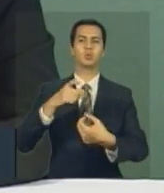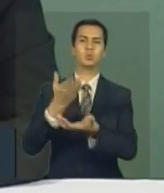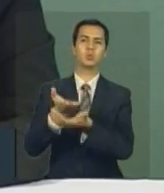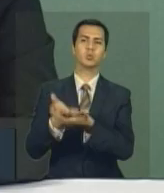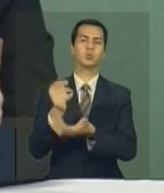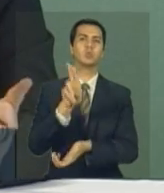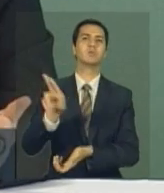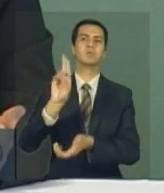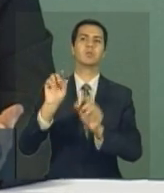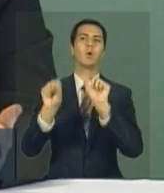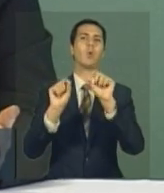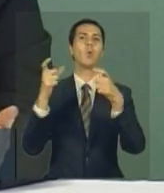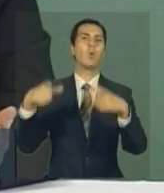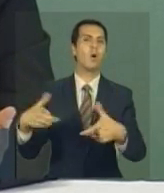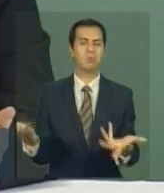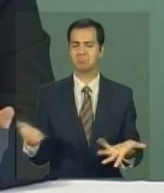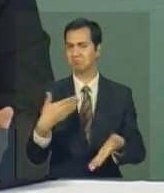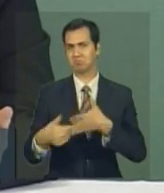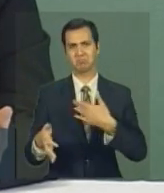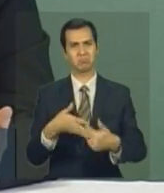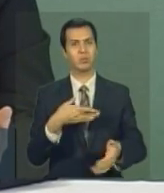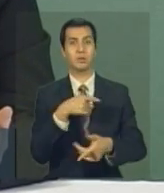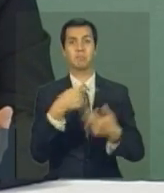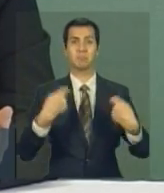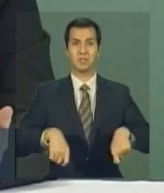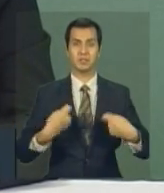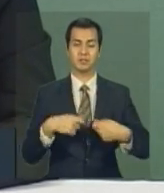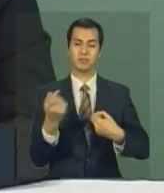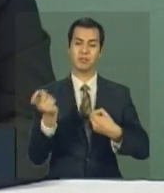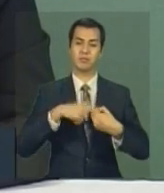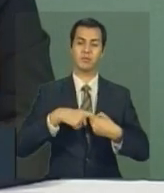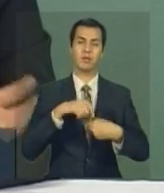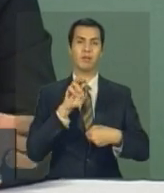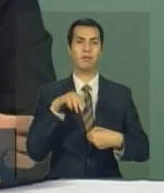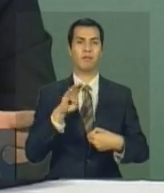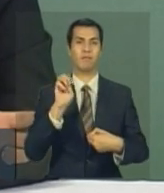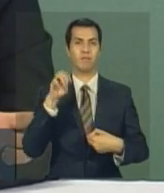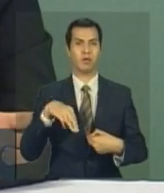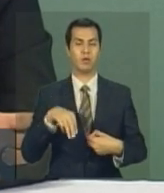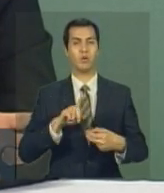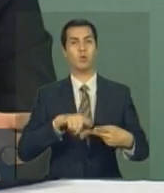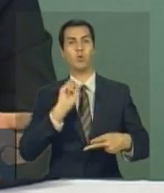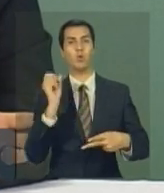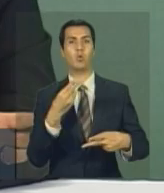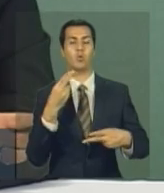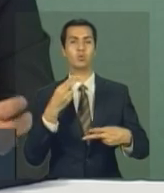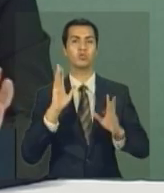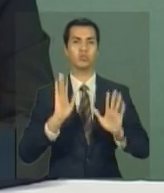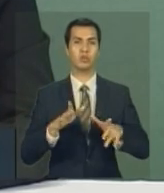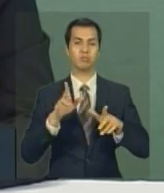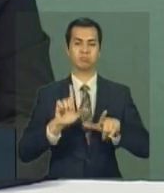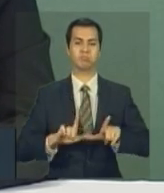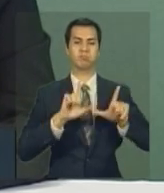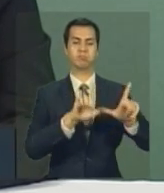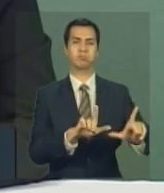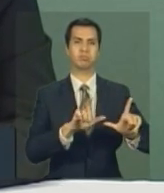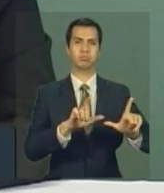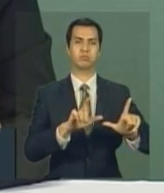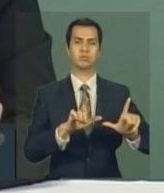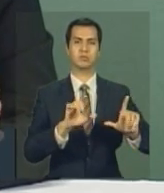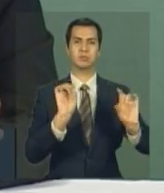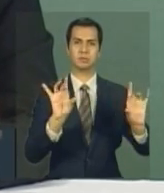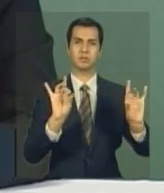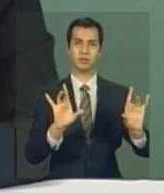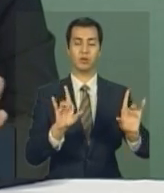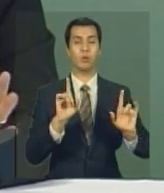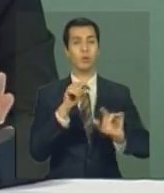num critério de avaliação nacional, que é o Enem, ou as medalhas que ele recebeu. Então, é um critério